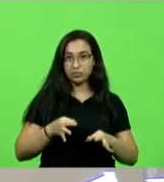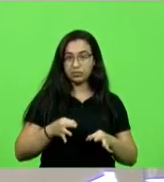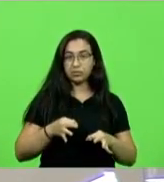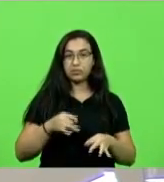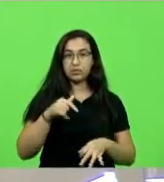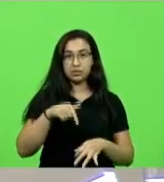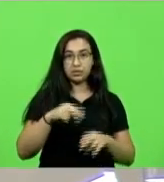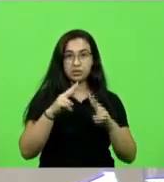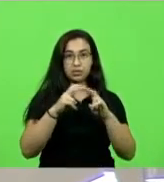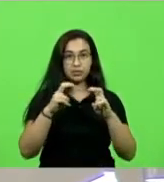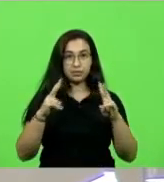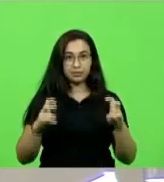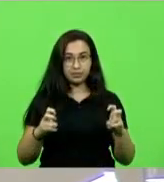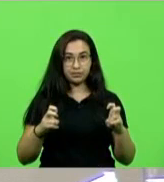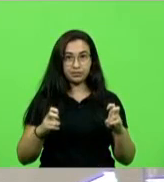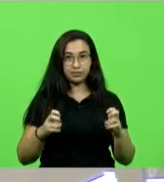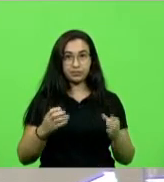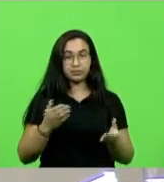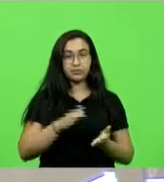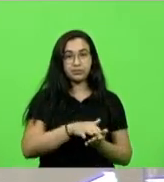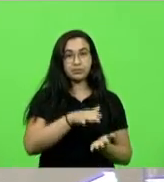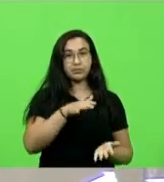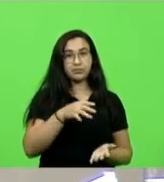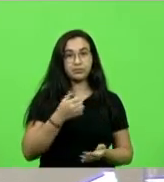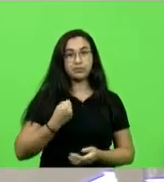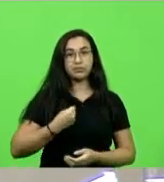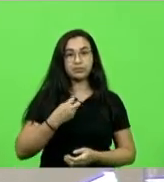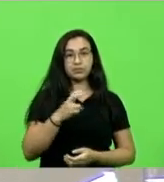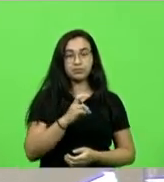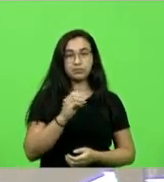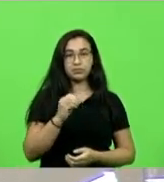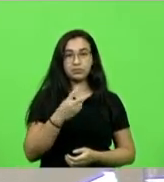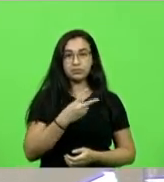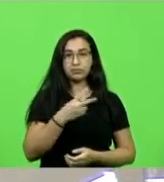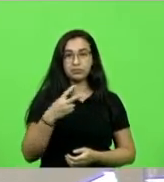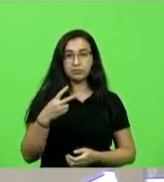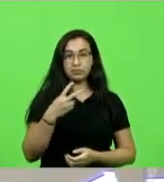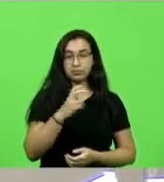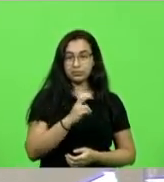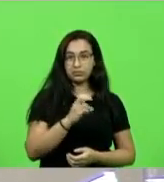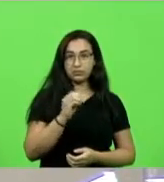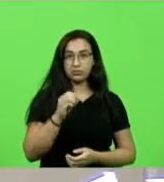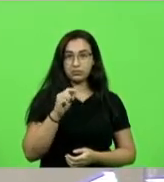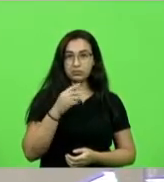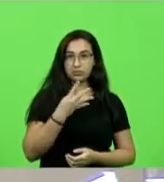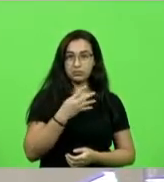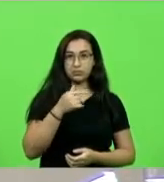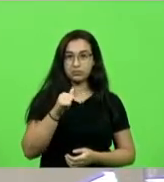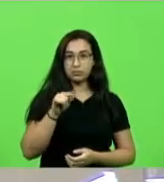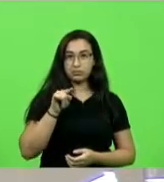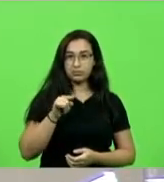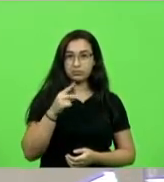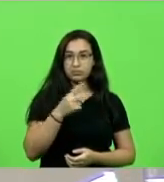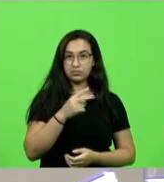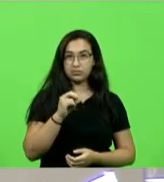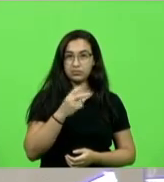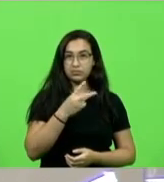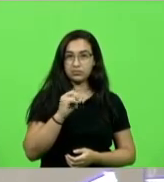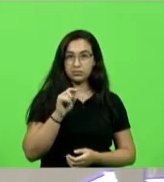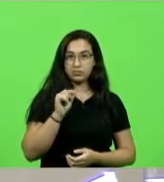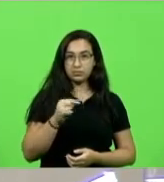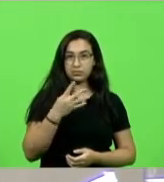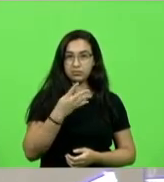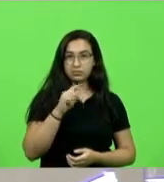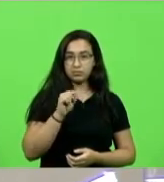Florianópolis, nos autos número 50-22-52-0, dígito 47.2020.4